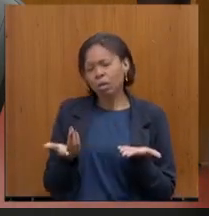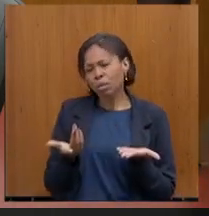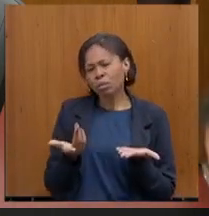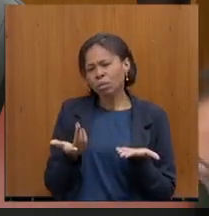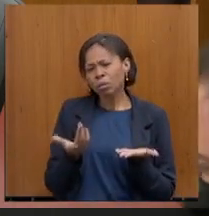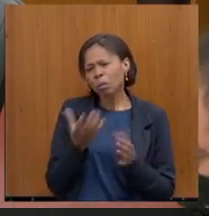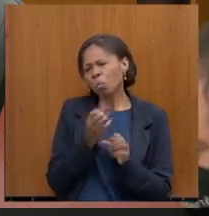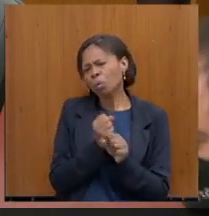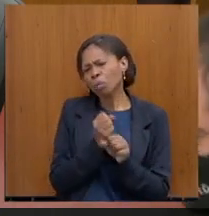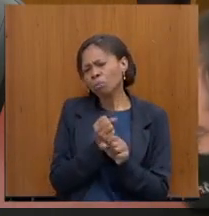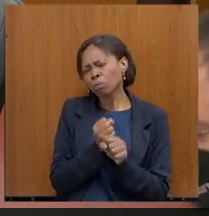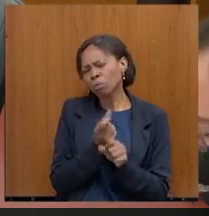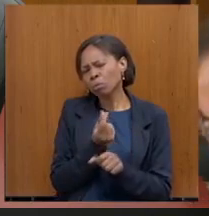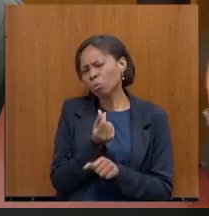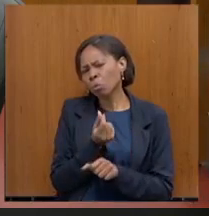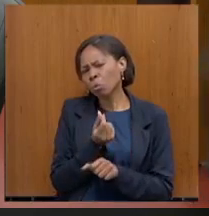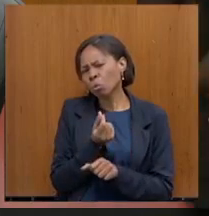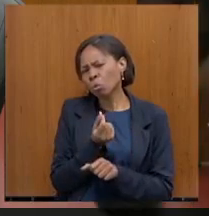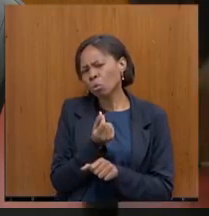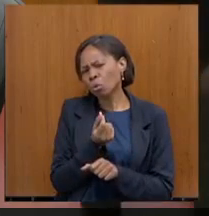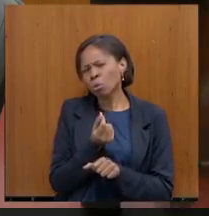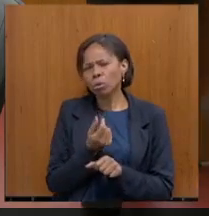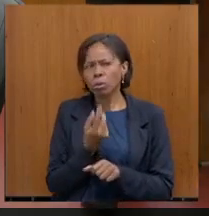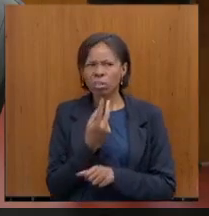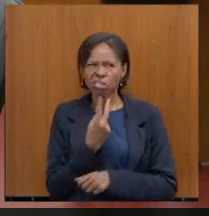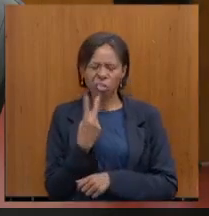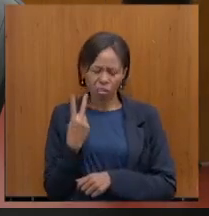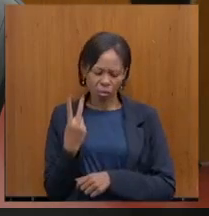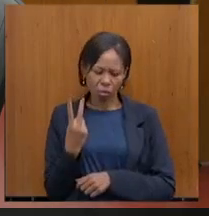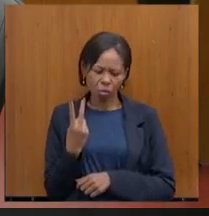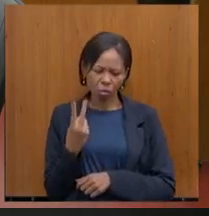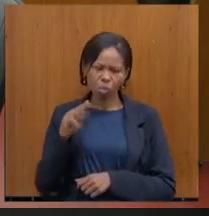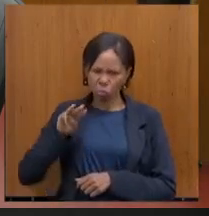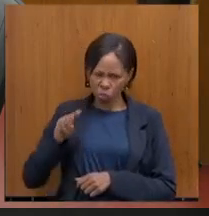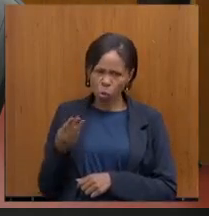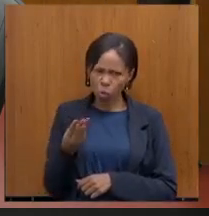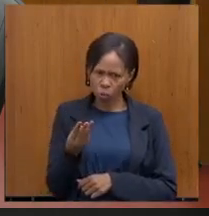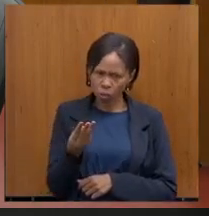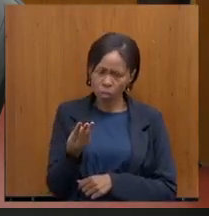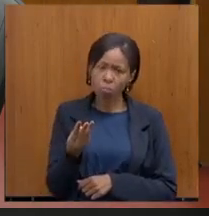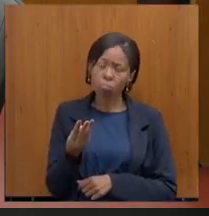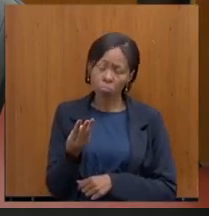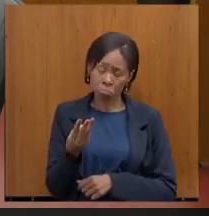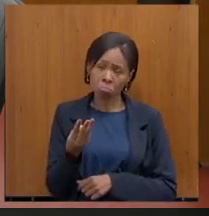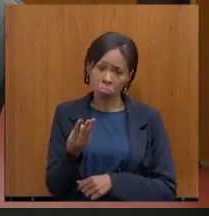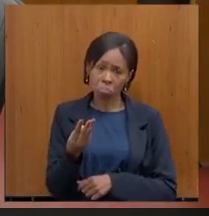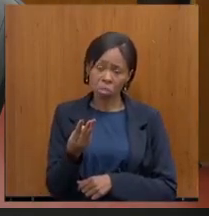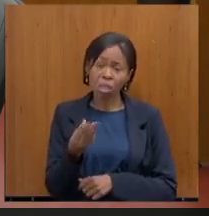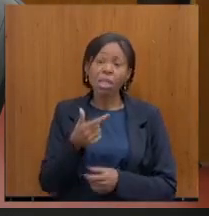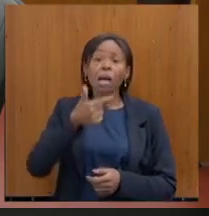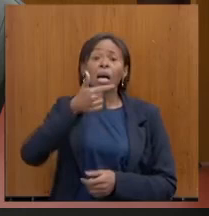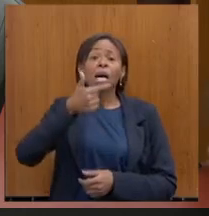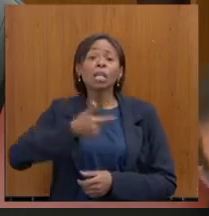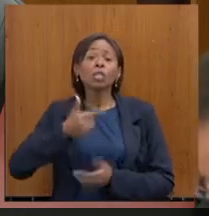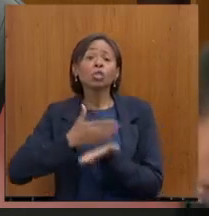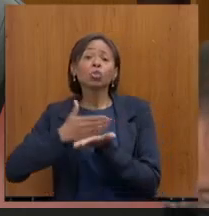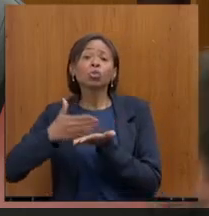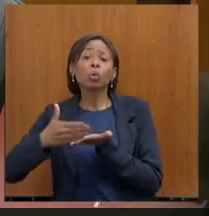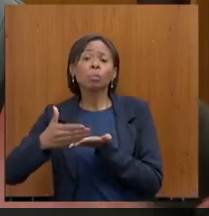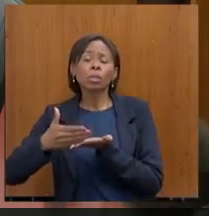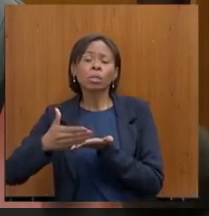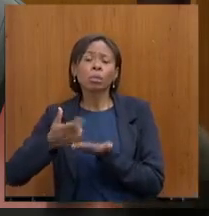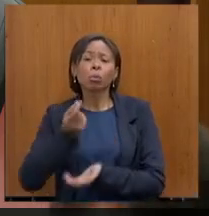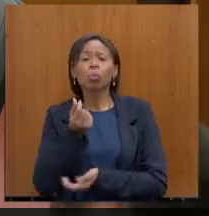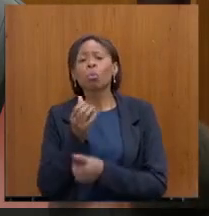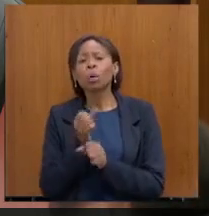financeiramente? Algo como 2 bilhões e pouco. 2 bilhões. O caso específico da segunda parcela representa quanto, secretário? senhor